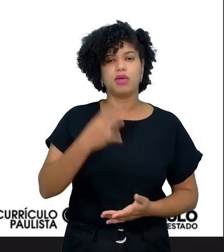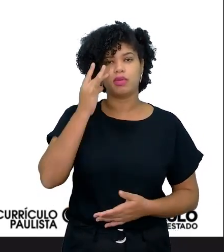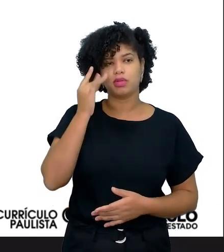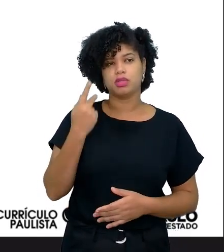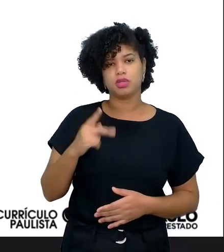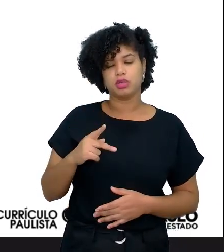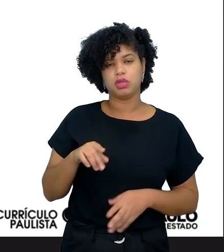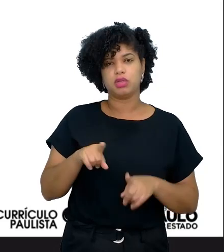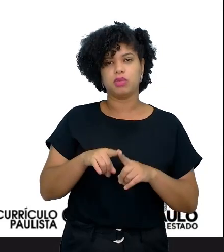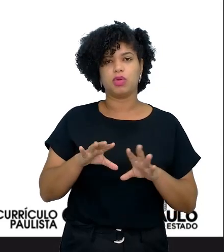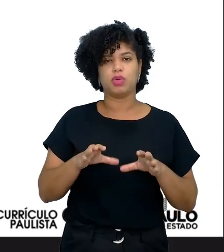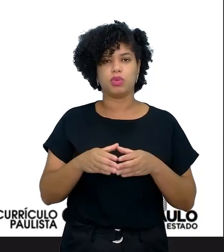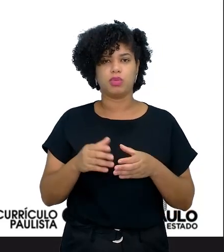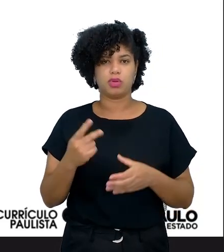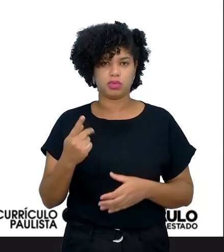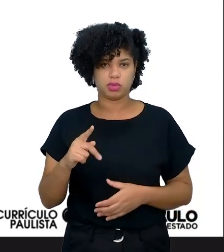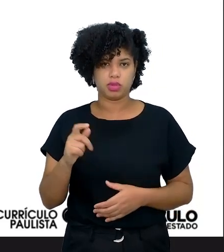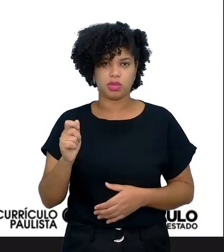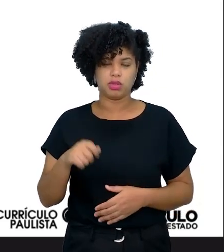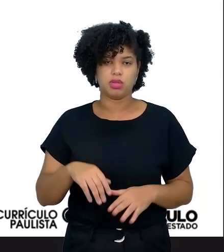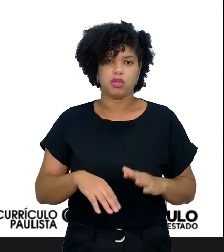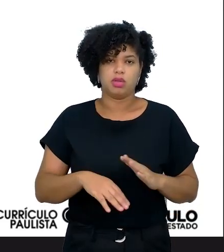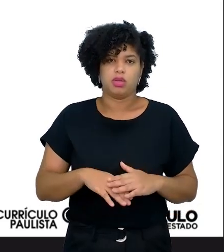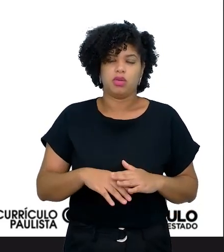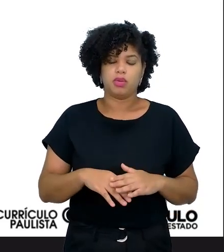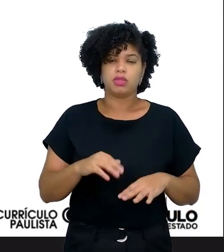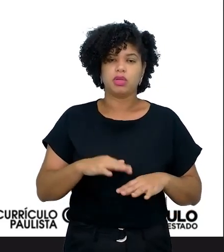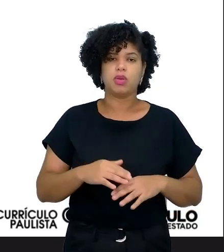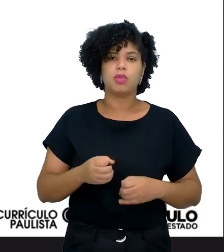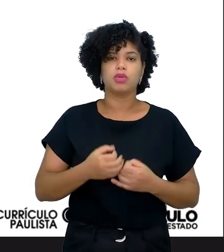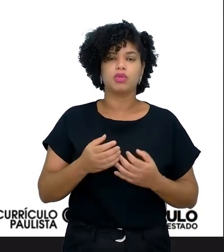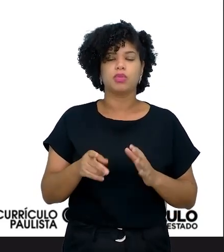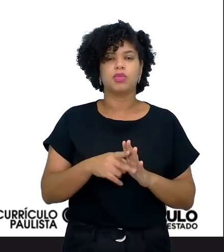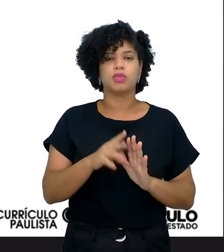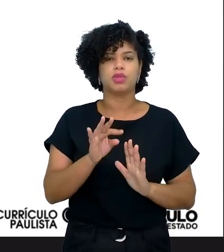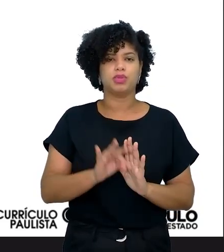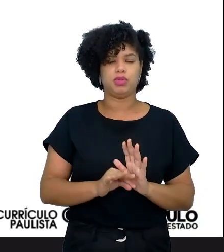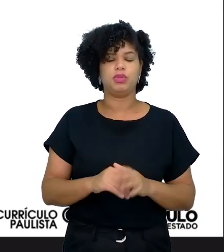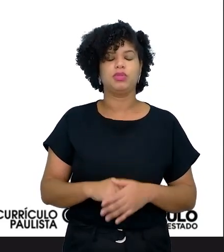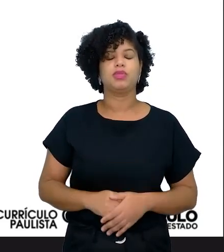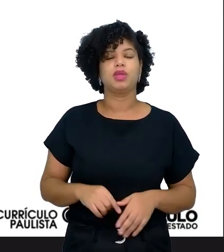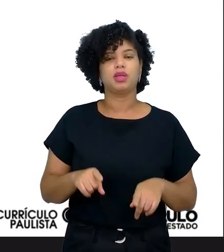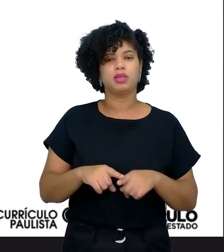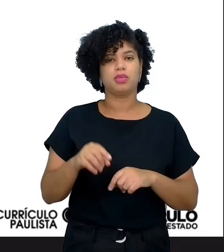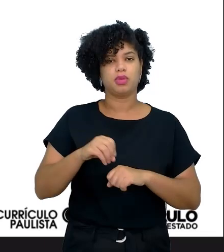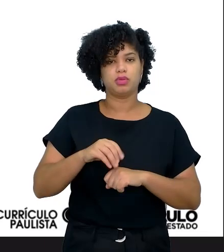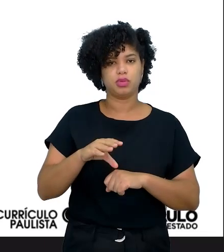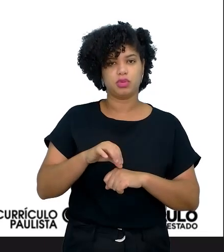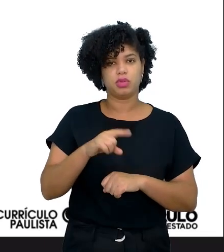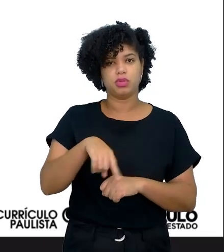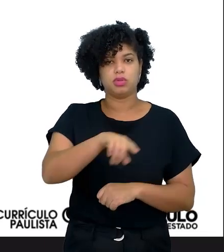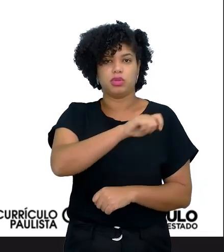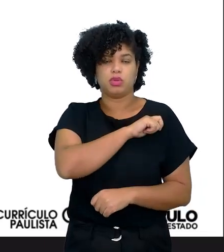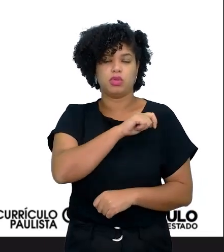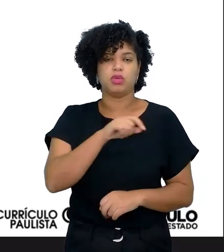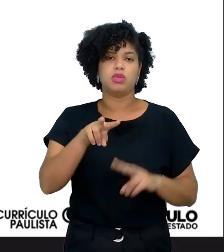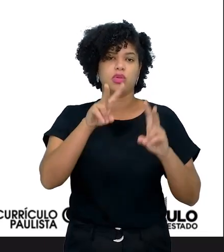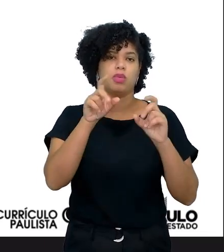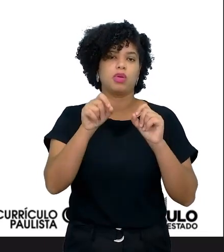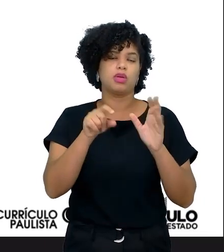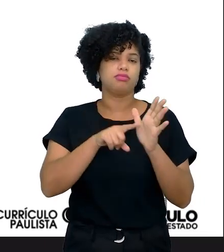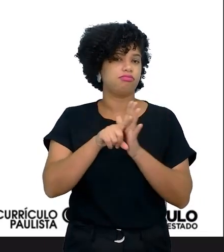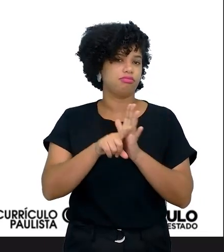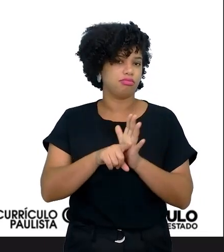sua comunidade, né? Para que eles possam fazer essa produção textual. E também, gente, orientar esses estudantes quanto pesquisa,